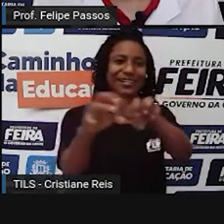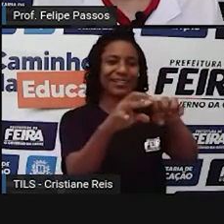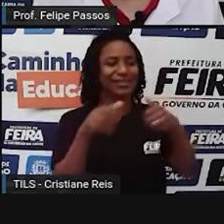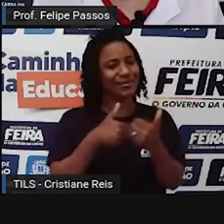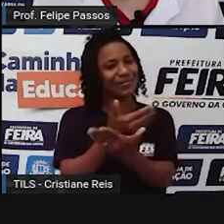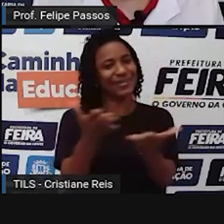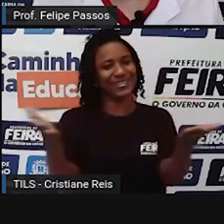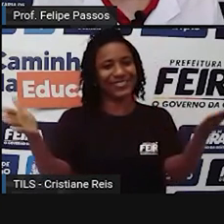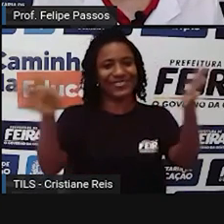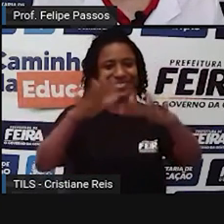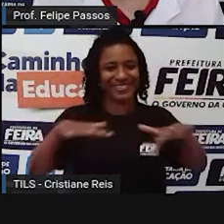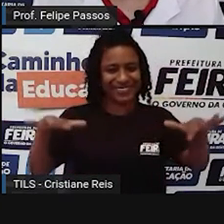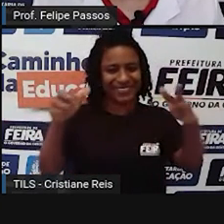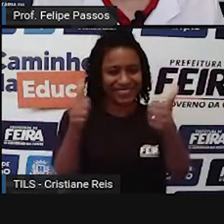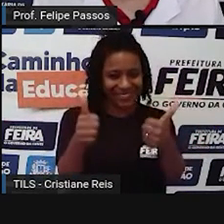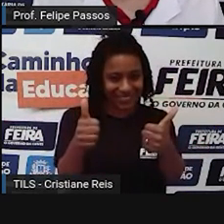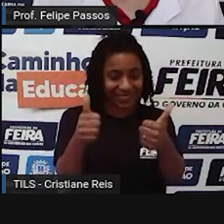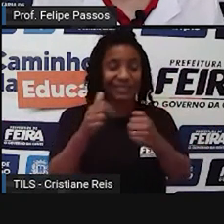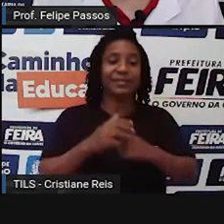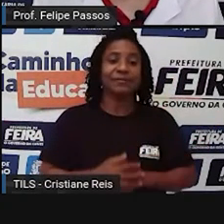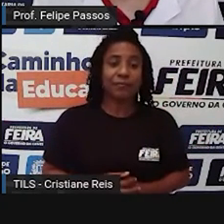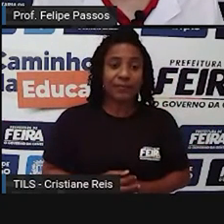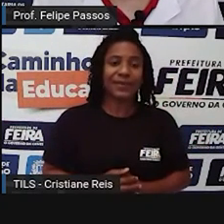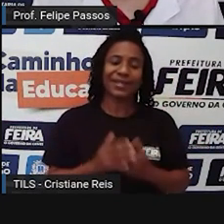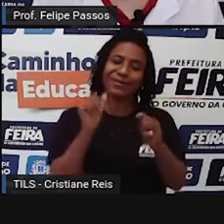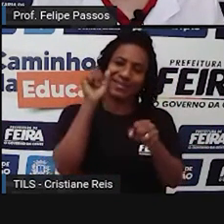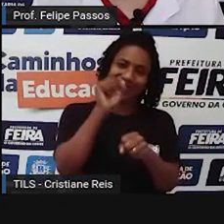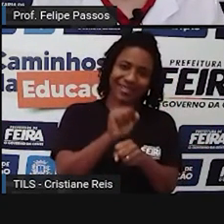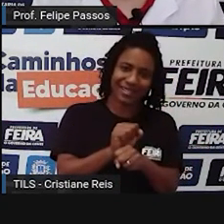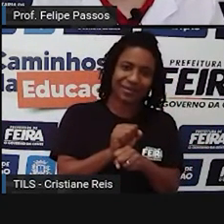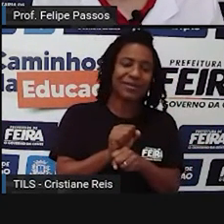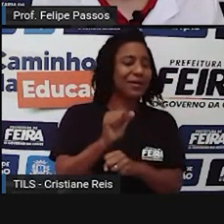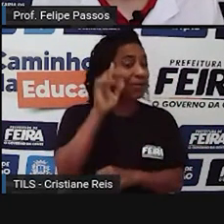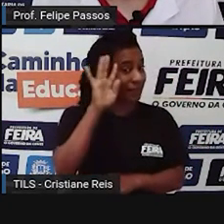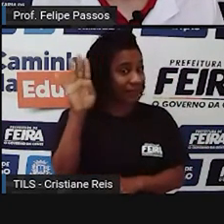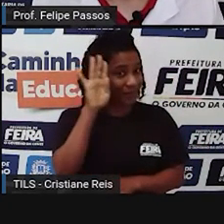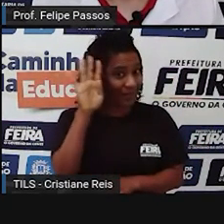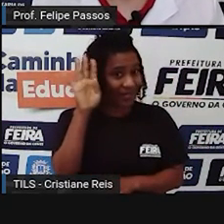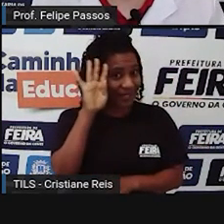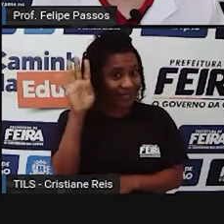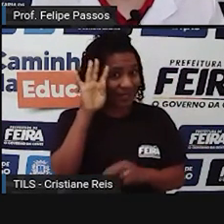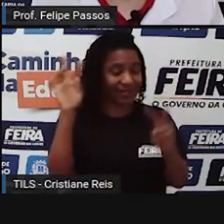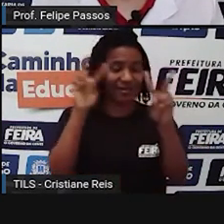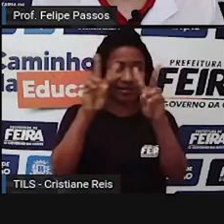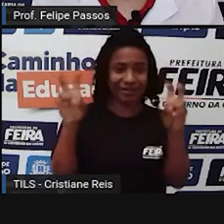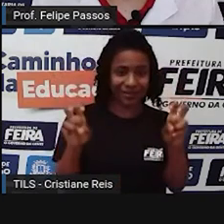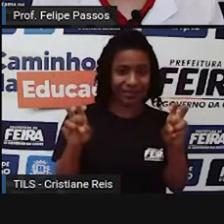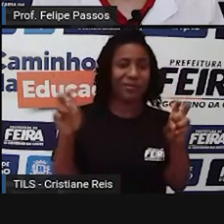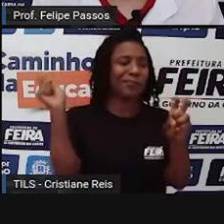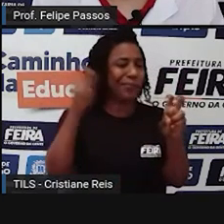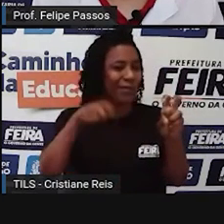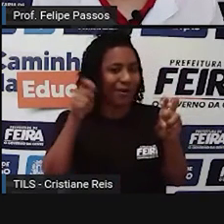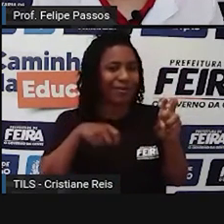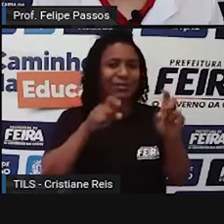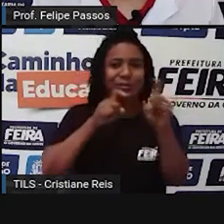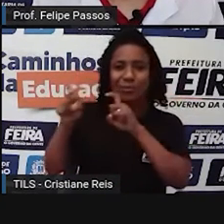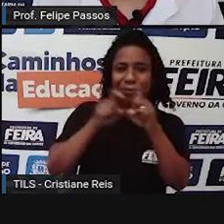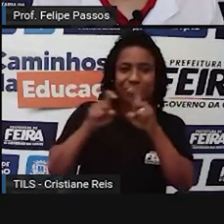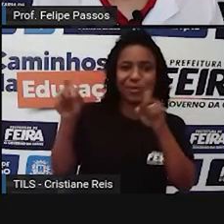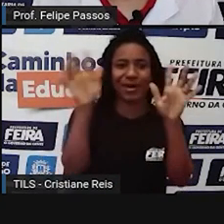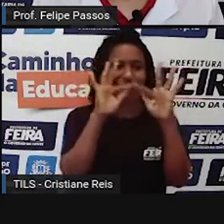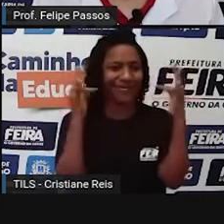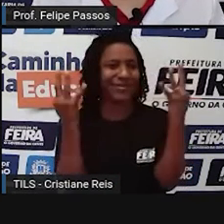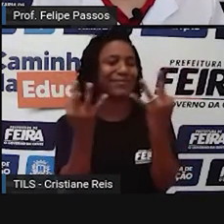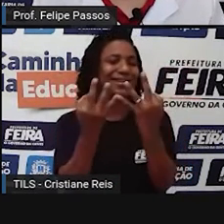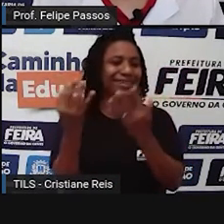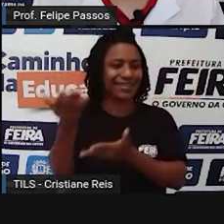todos. Certo? Então, ficamos por aqui. Leve esse tema para a sua roda de amigos, para a sua família, para a